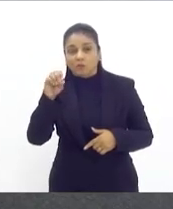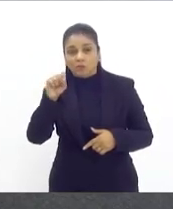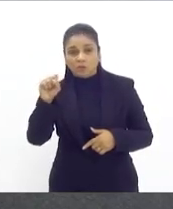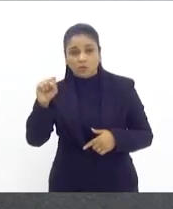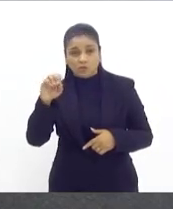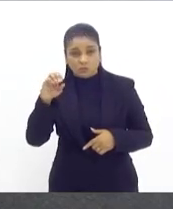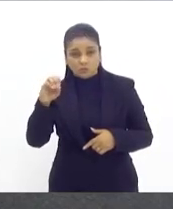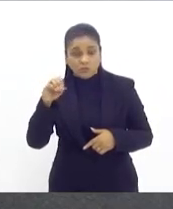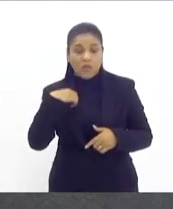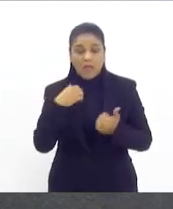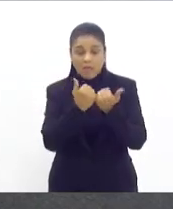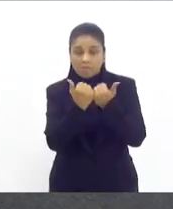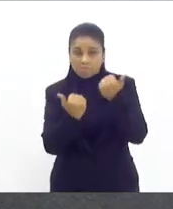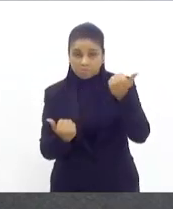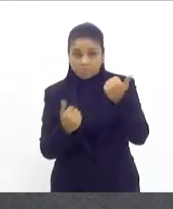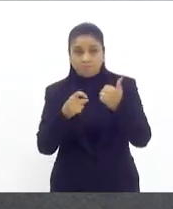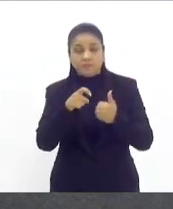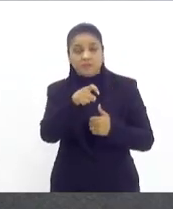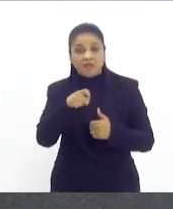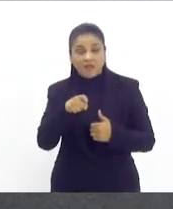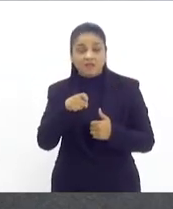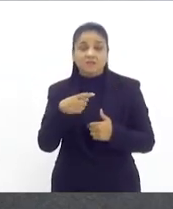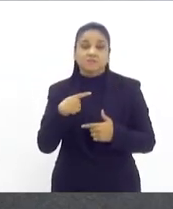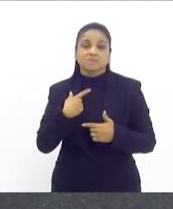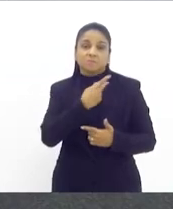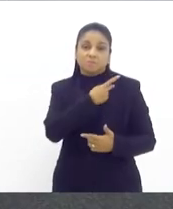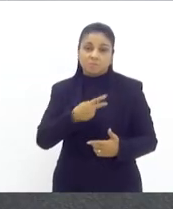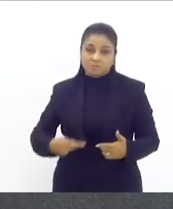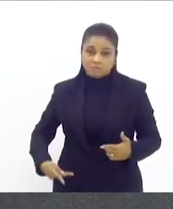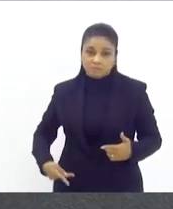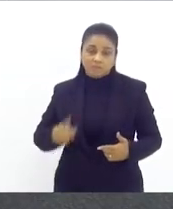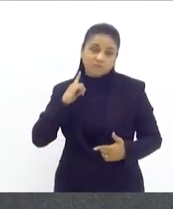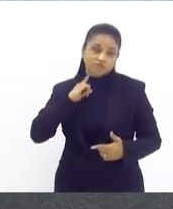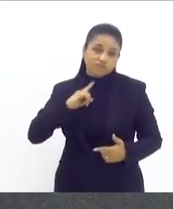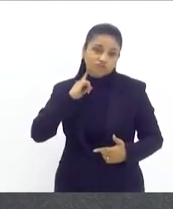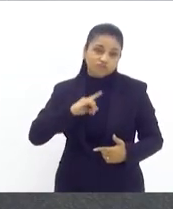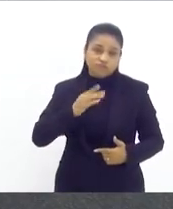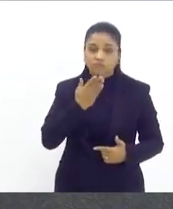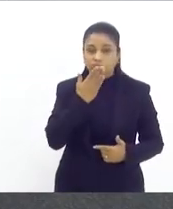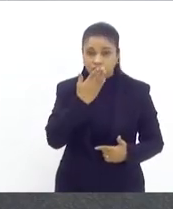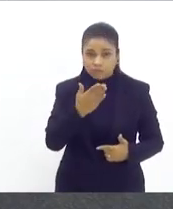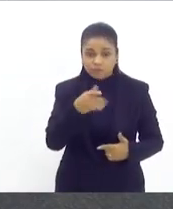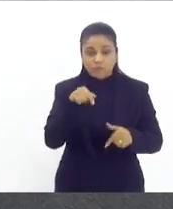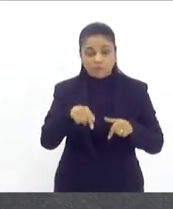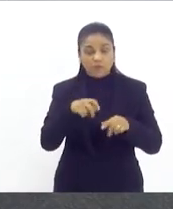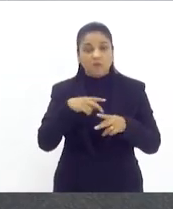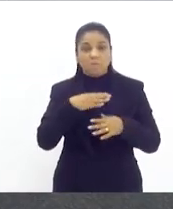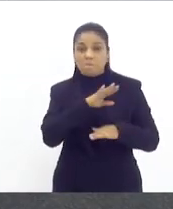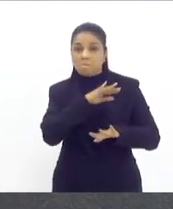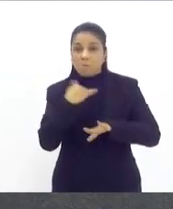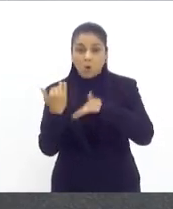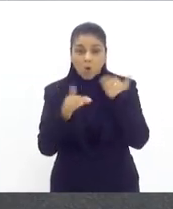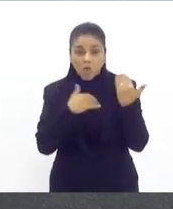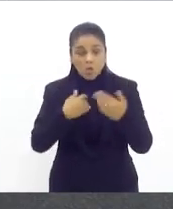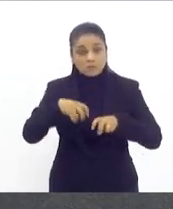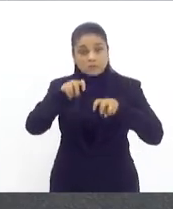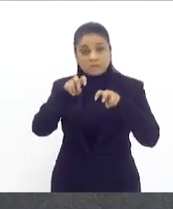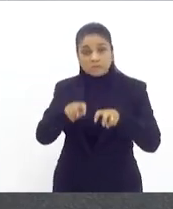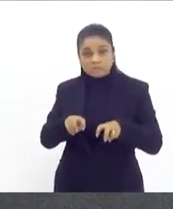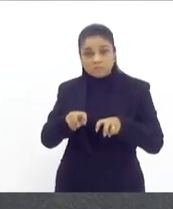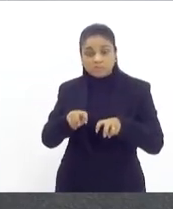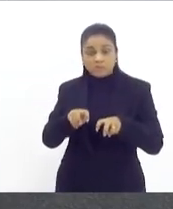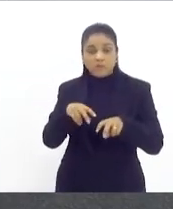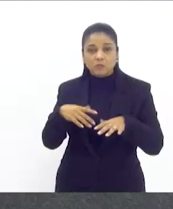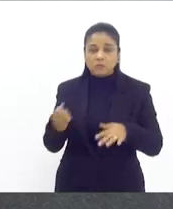que morreu após assistir no ginásio Maracanãzinho uma emocionante partida de basquete